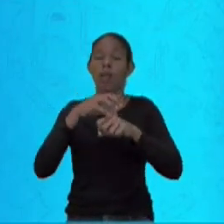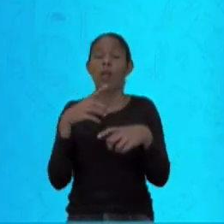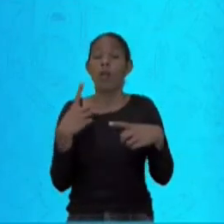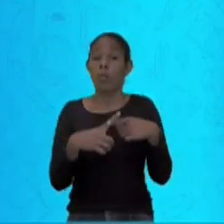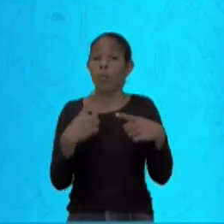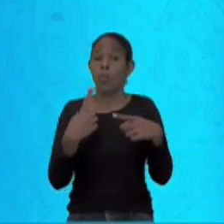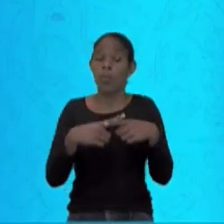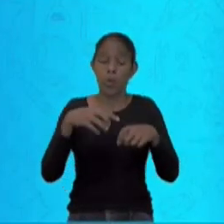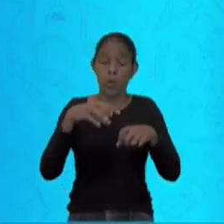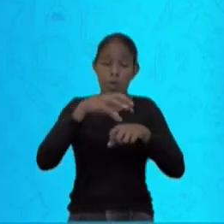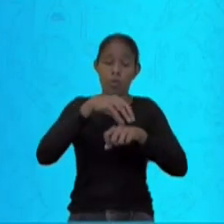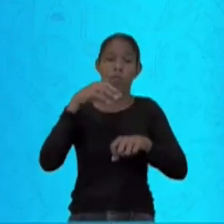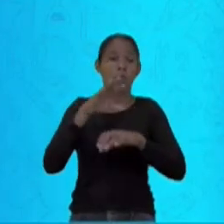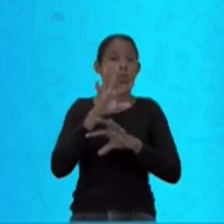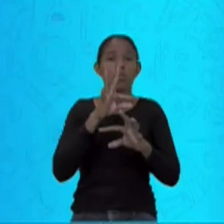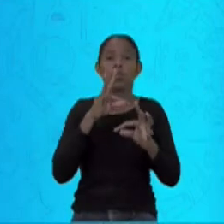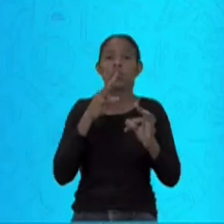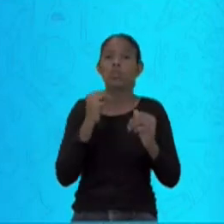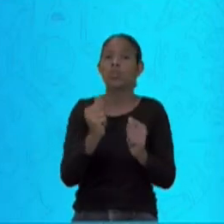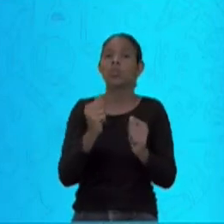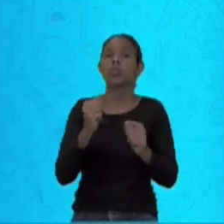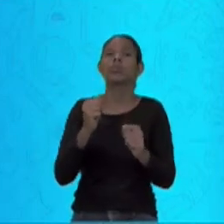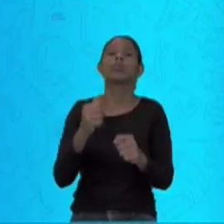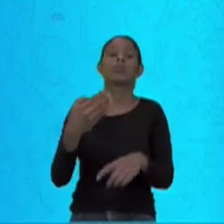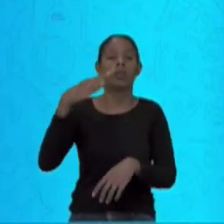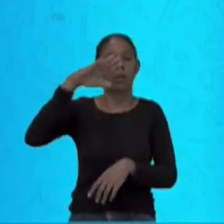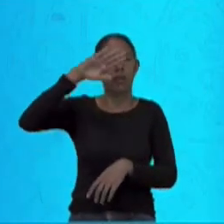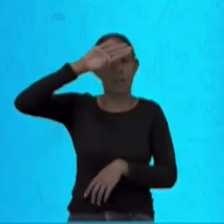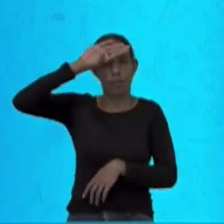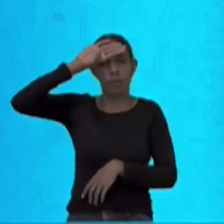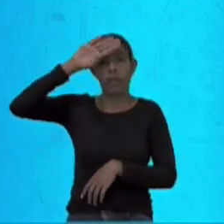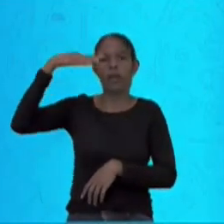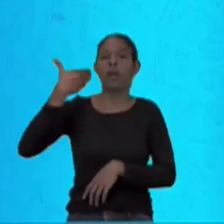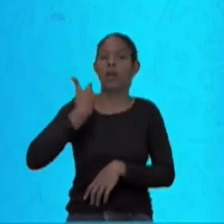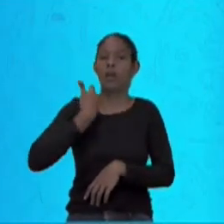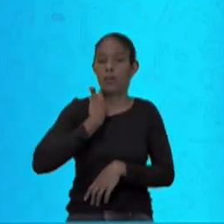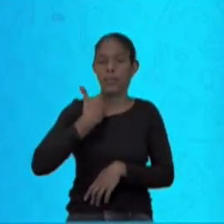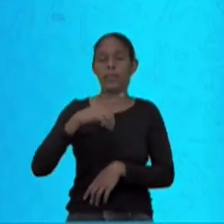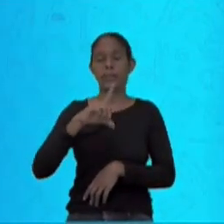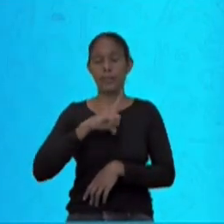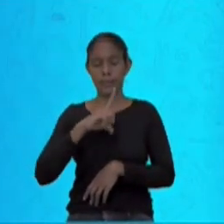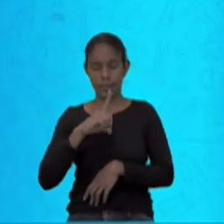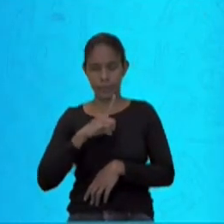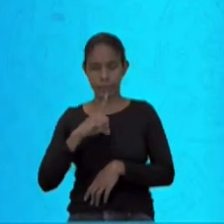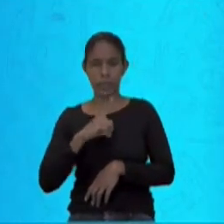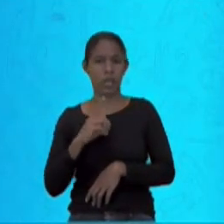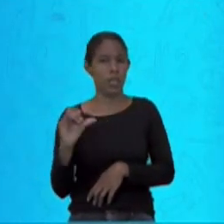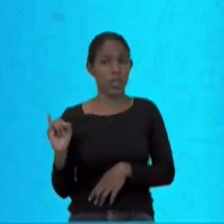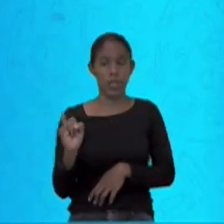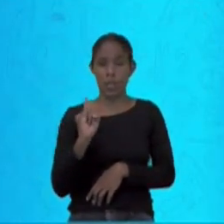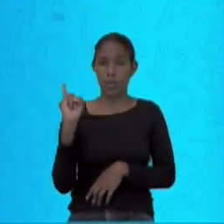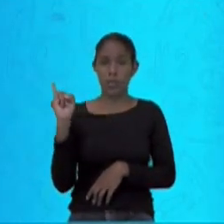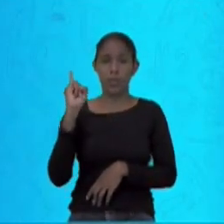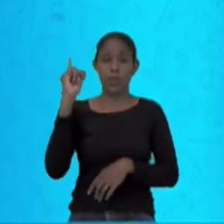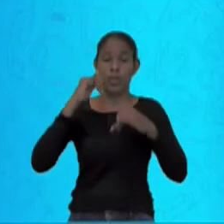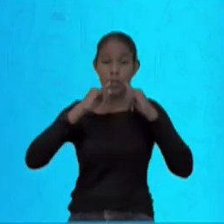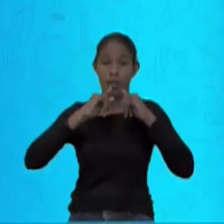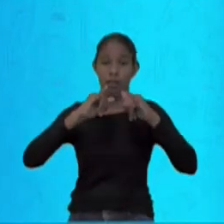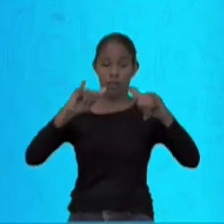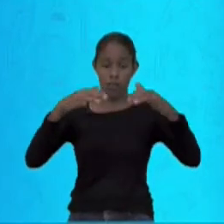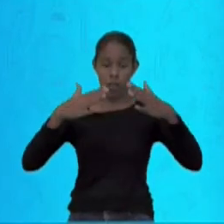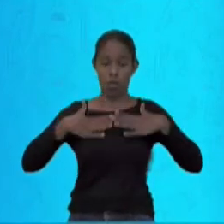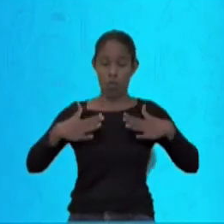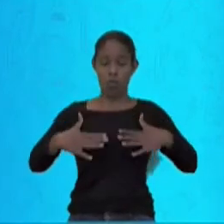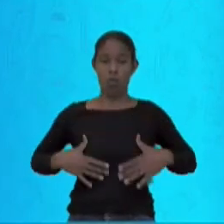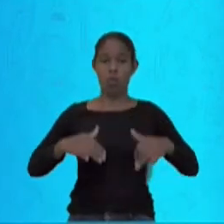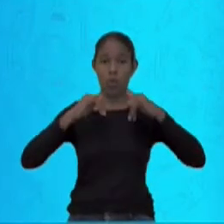Podemos dizer aqui que a febre, ela é uma manifestação clínica importantíssima, dizendo que a sua imunidade está reagindo ao